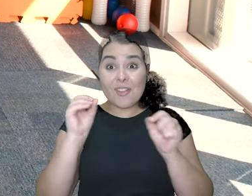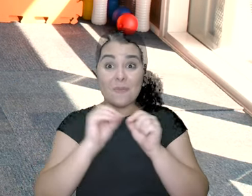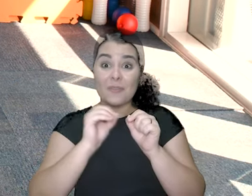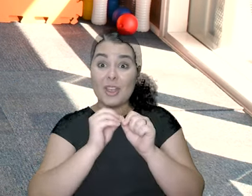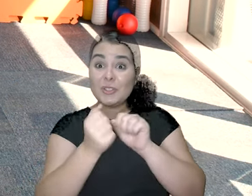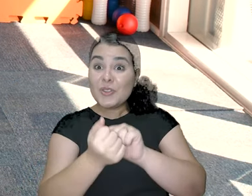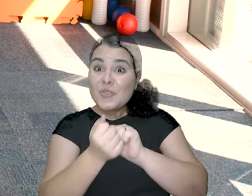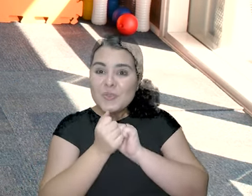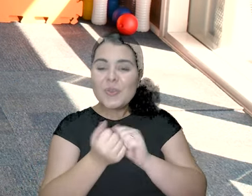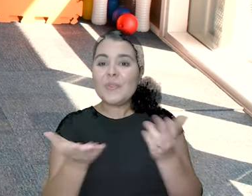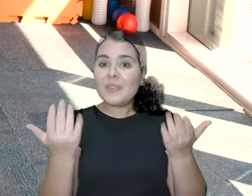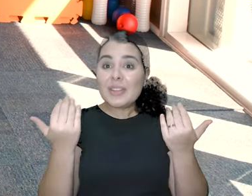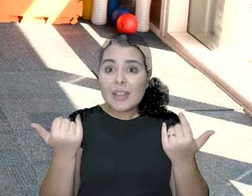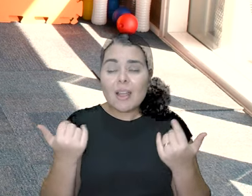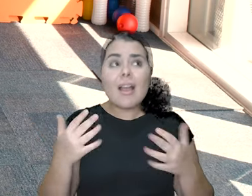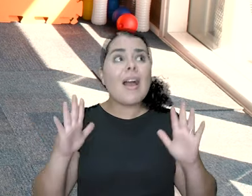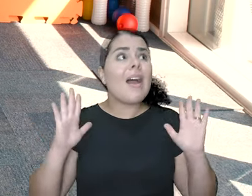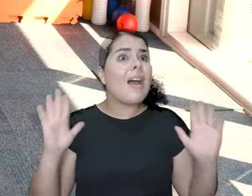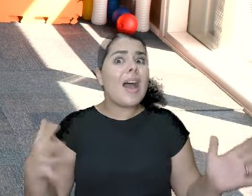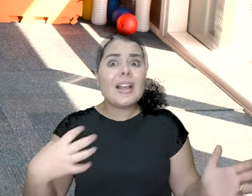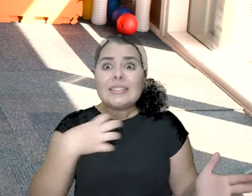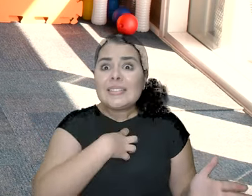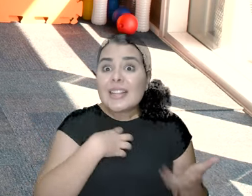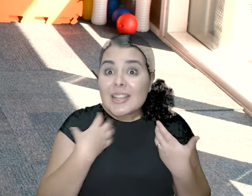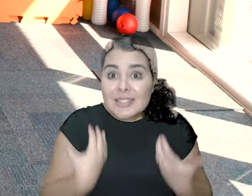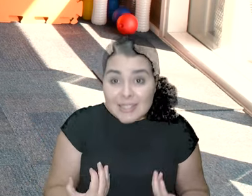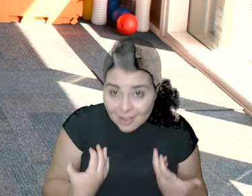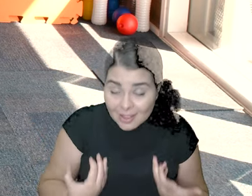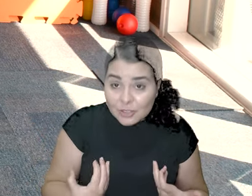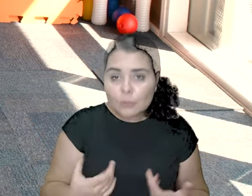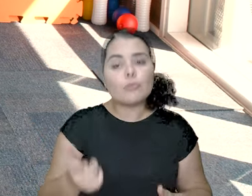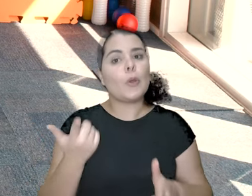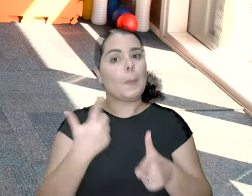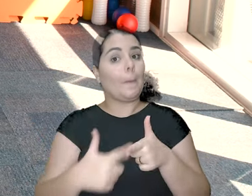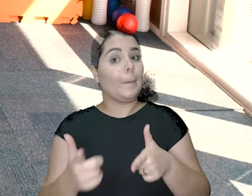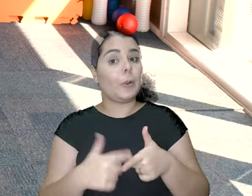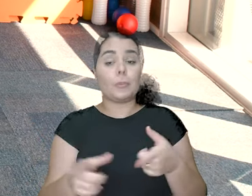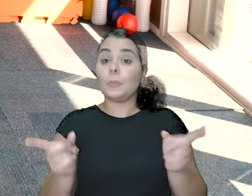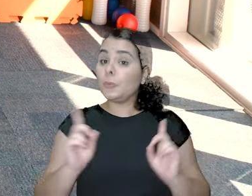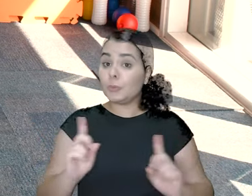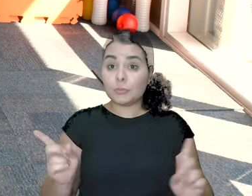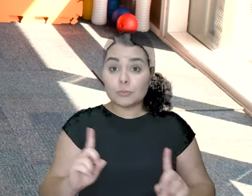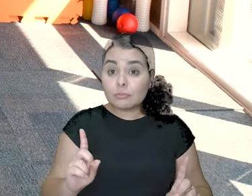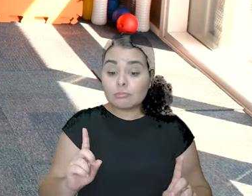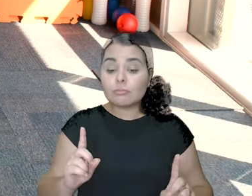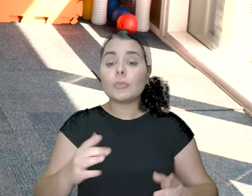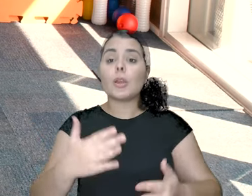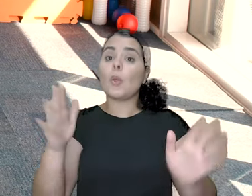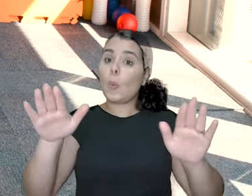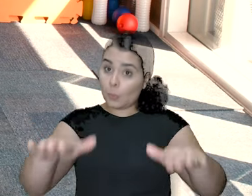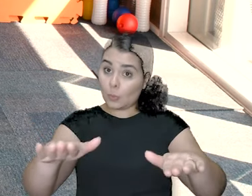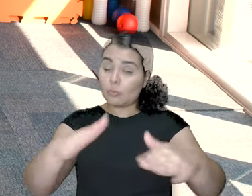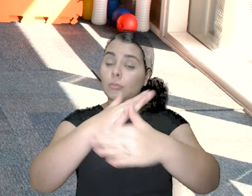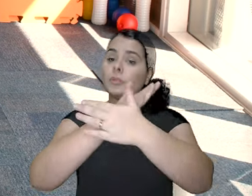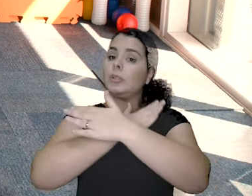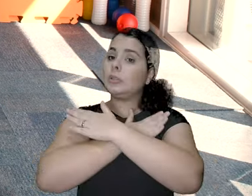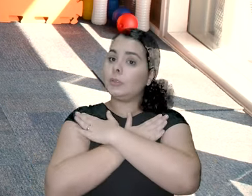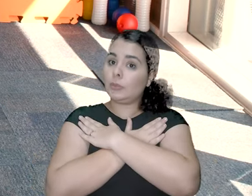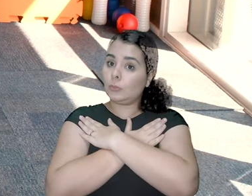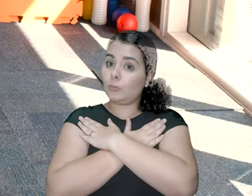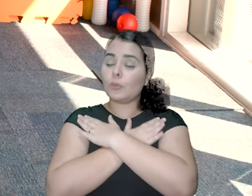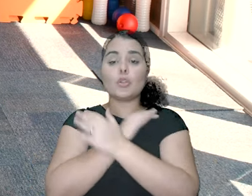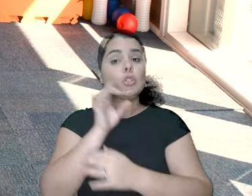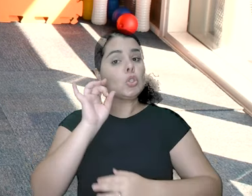E vem comigo. Vem comigo. Que que do céu! Cansei. Não tem problema. Guarda o